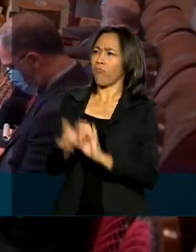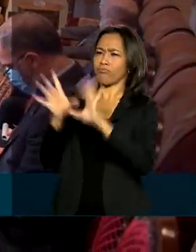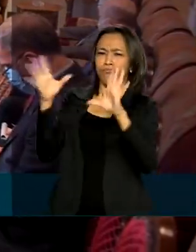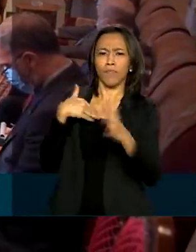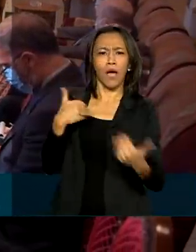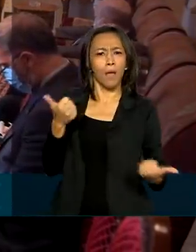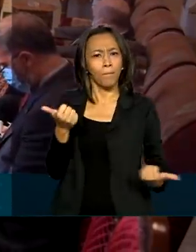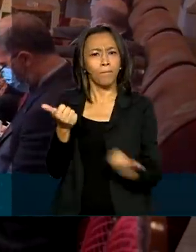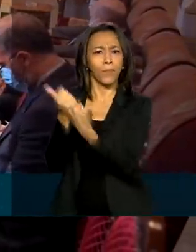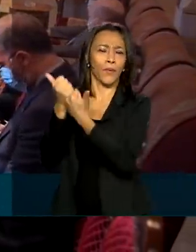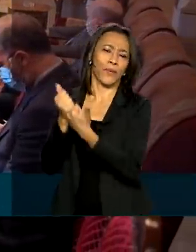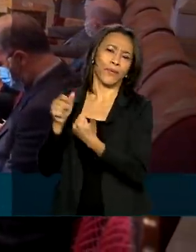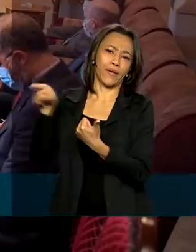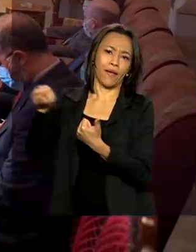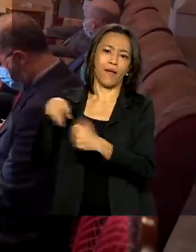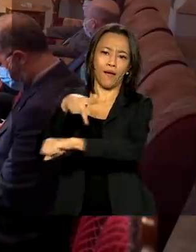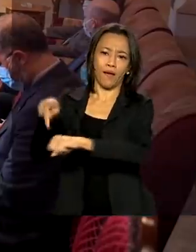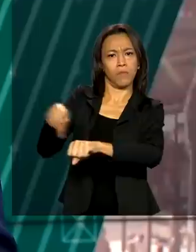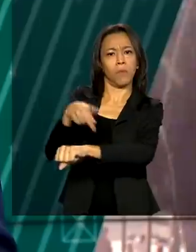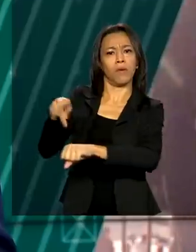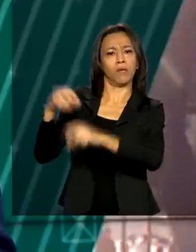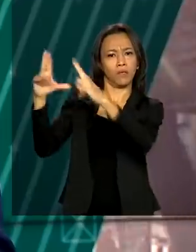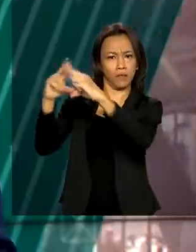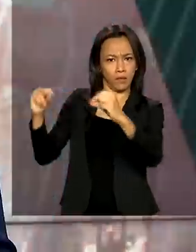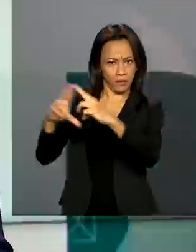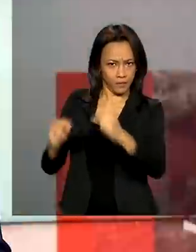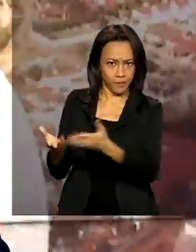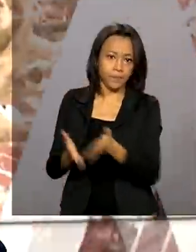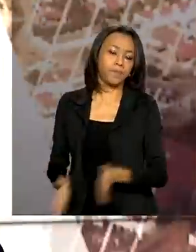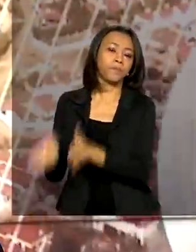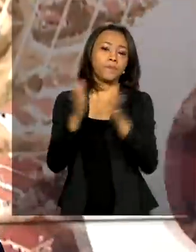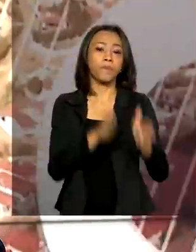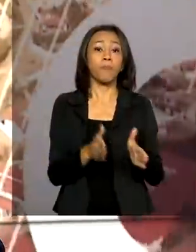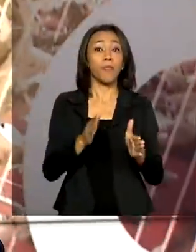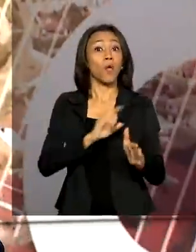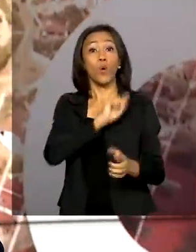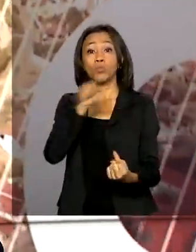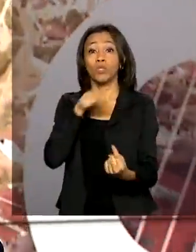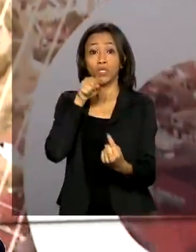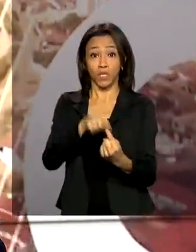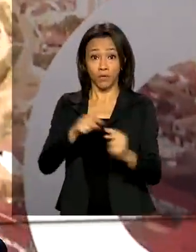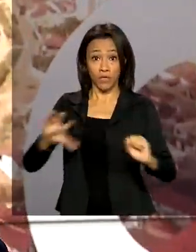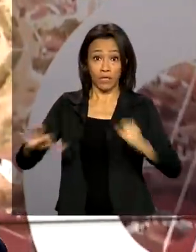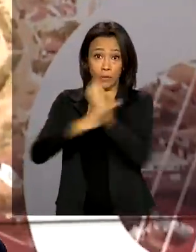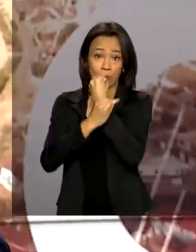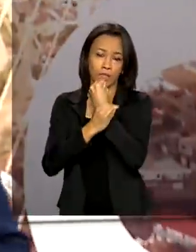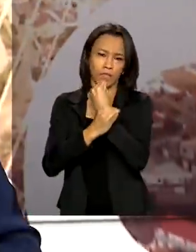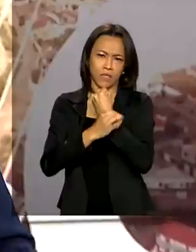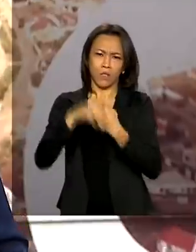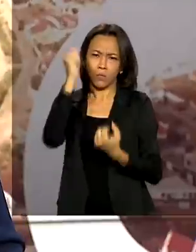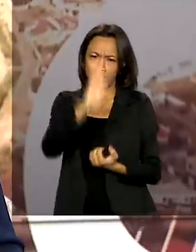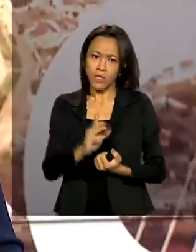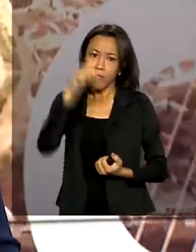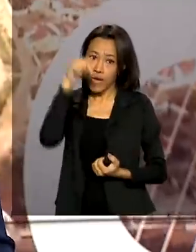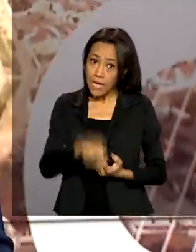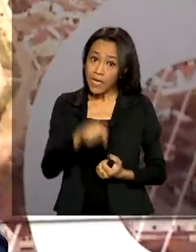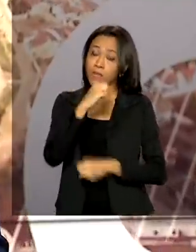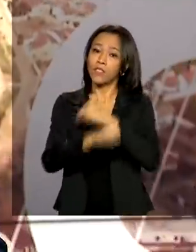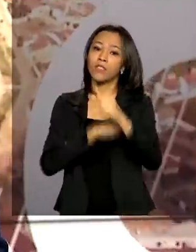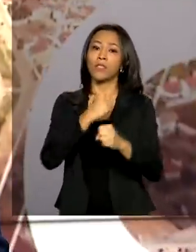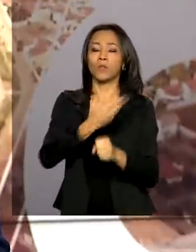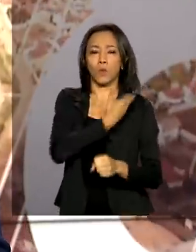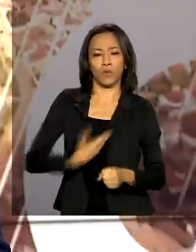composição do Estado libanês. Para reforçar a segurança no Brasil, o governo federal investiu somente neste ano